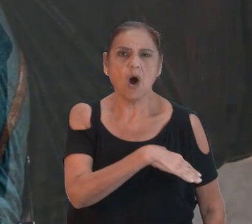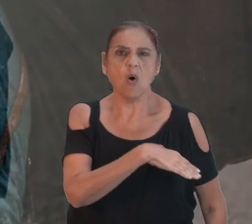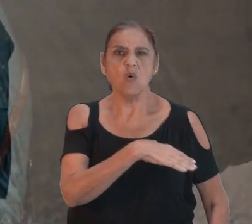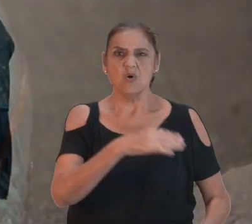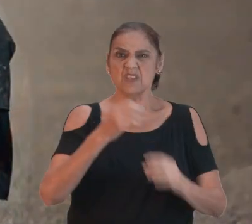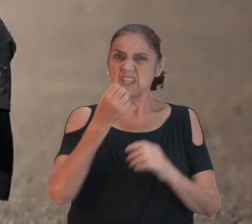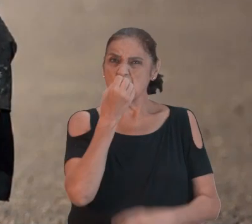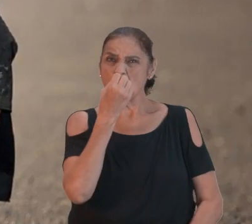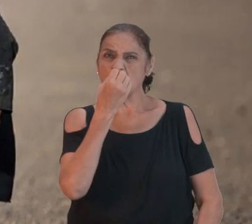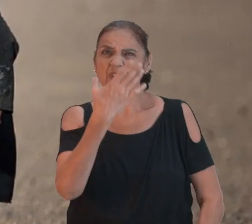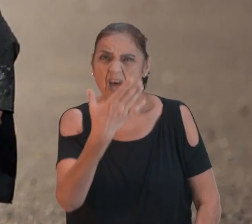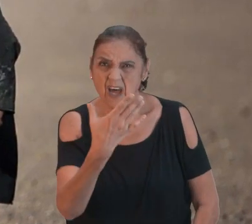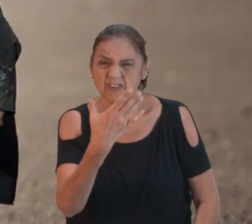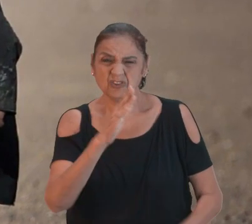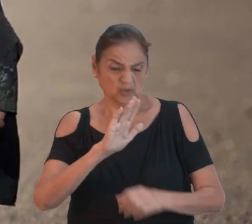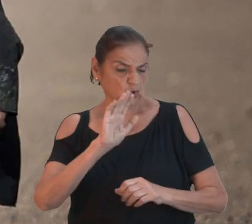perversidade.